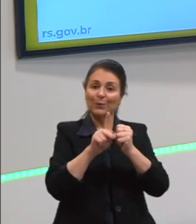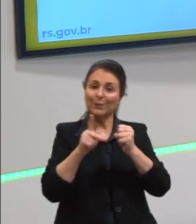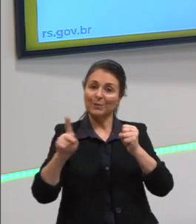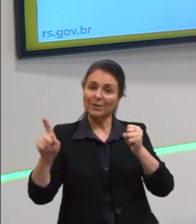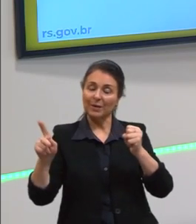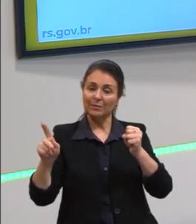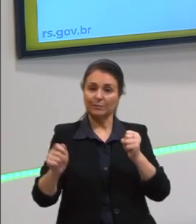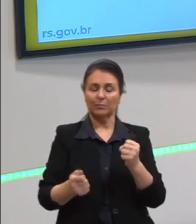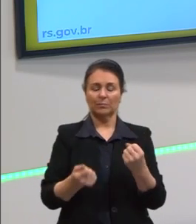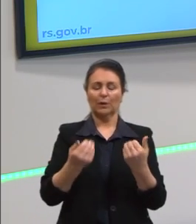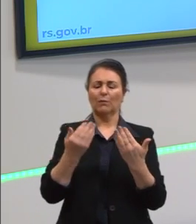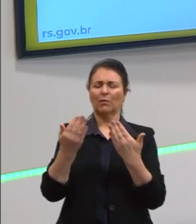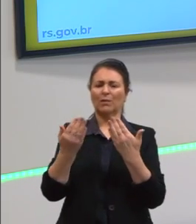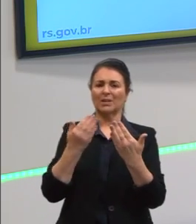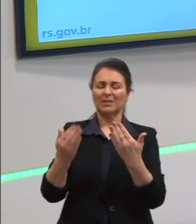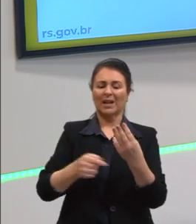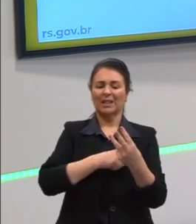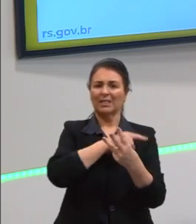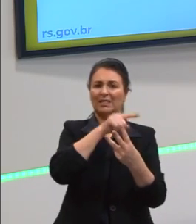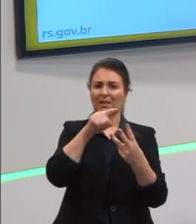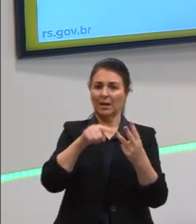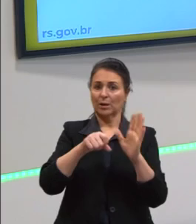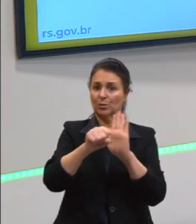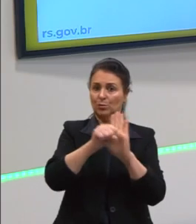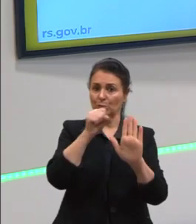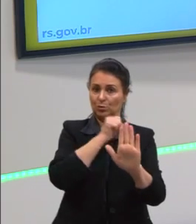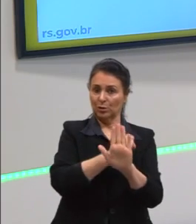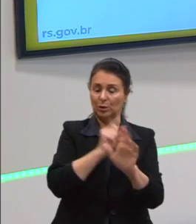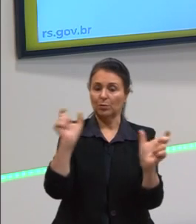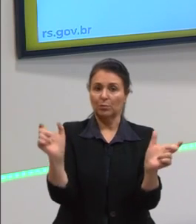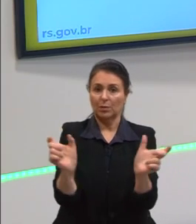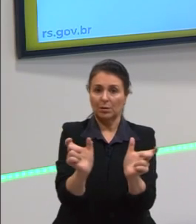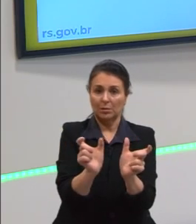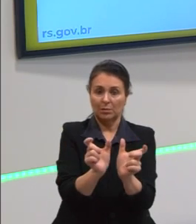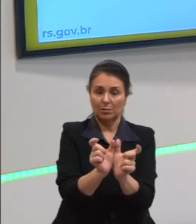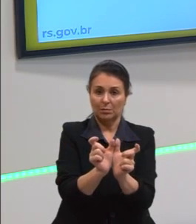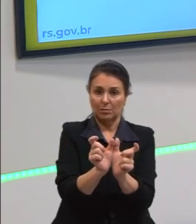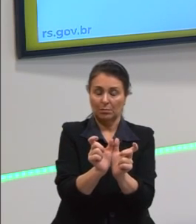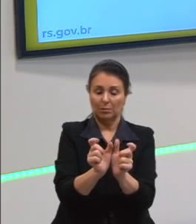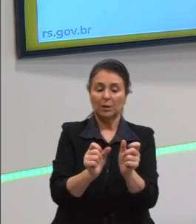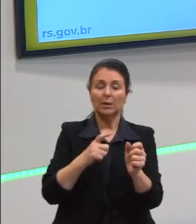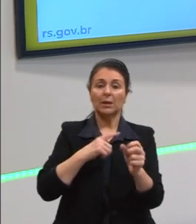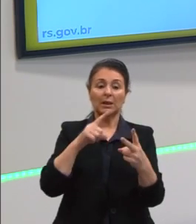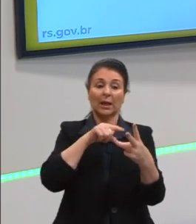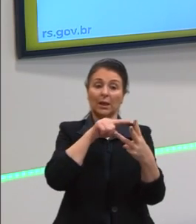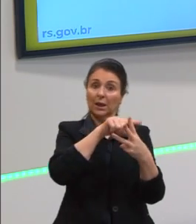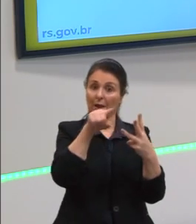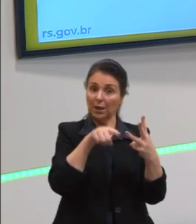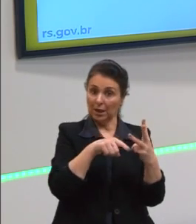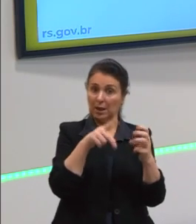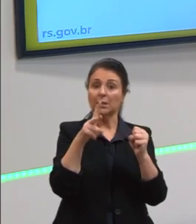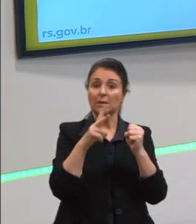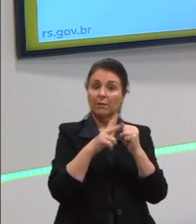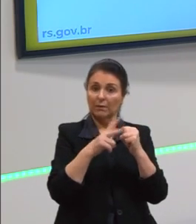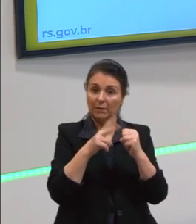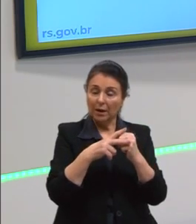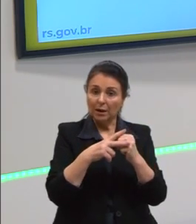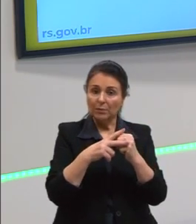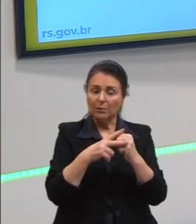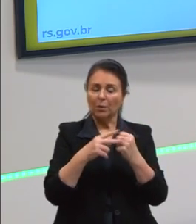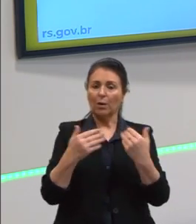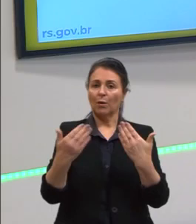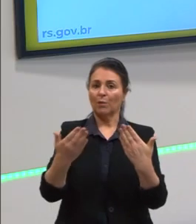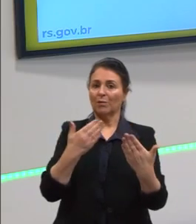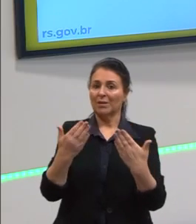se eu vou analisar três sujeitos, uma oração, por exemplo, com três verbos, eu vou analisar ali